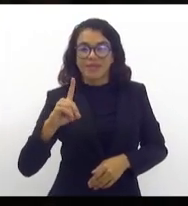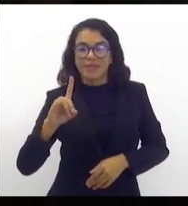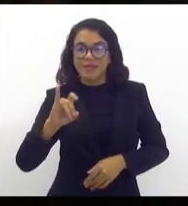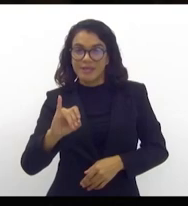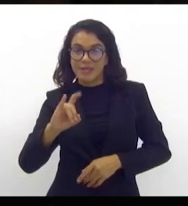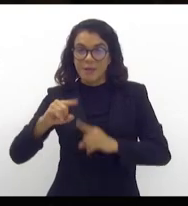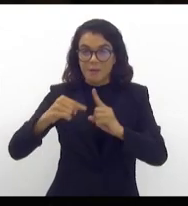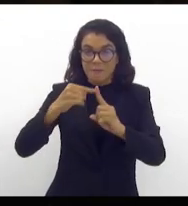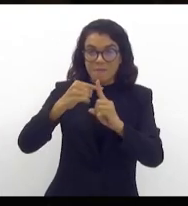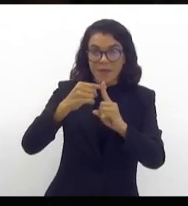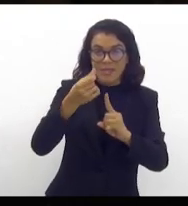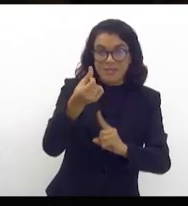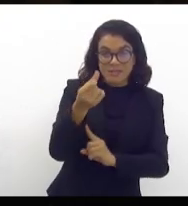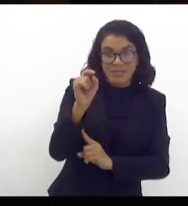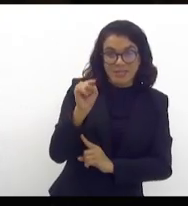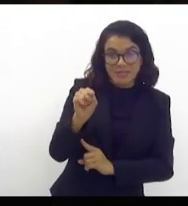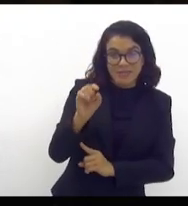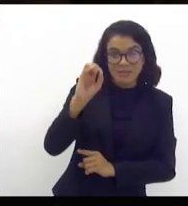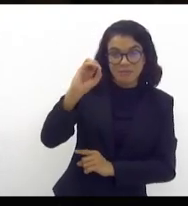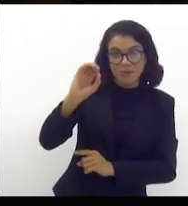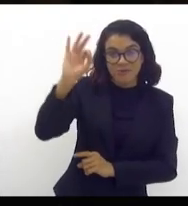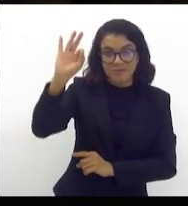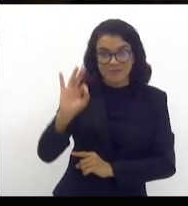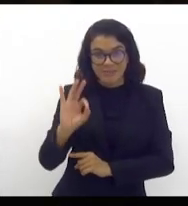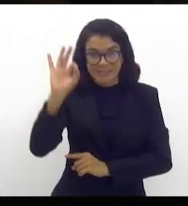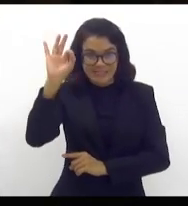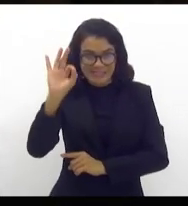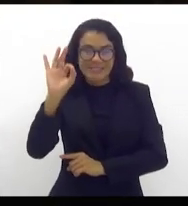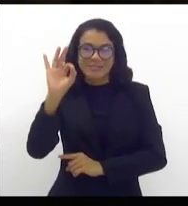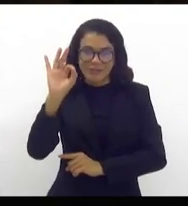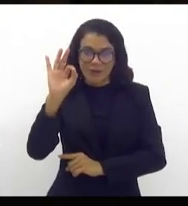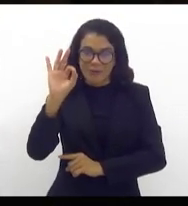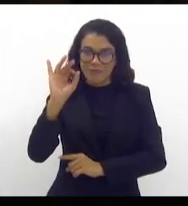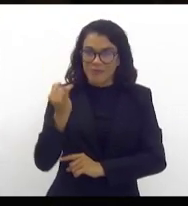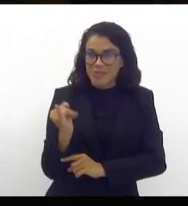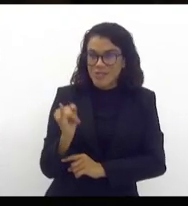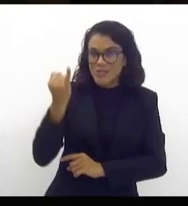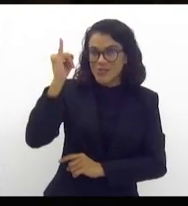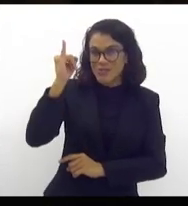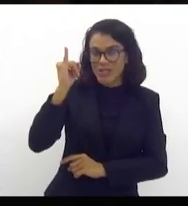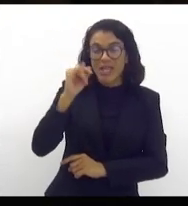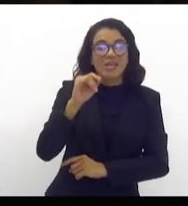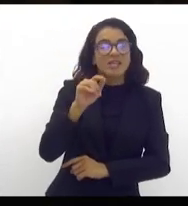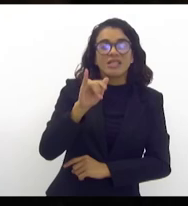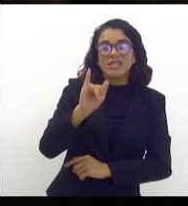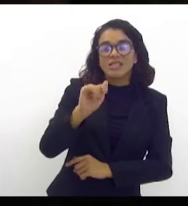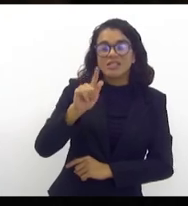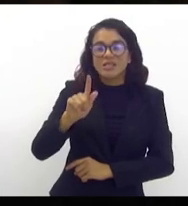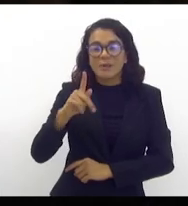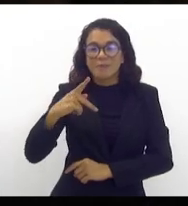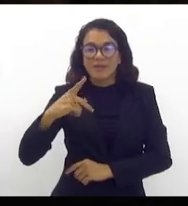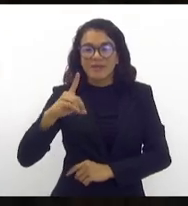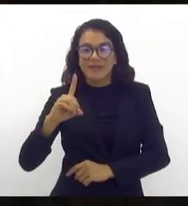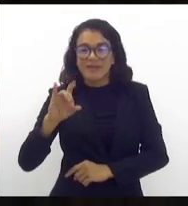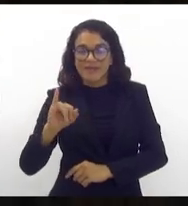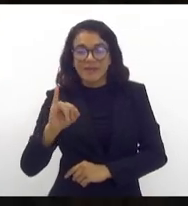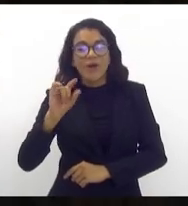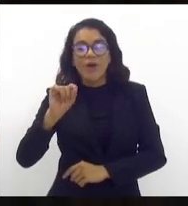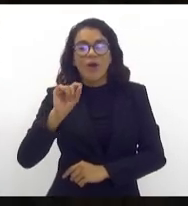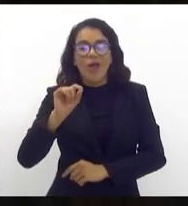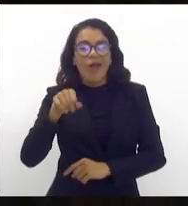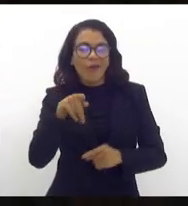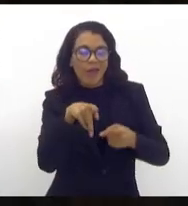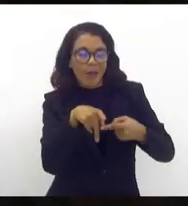6 pontos percentuais de juros real. IGPDI é um indicador que inclui na